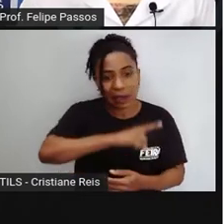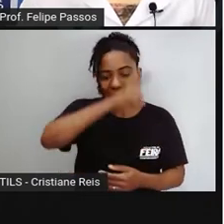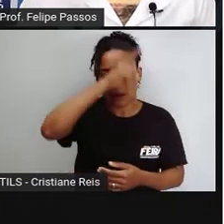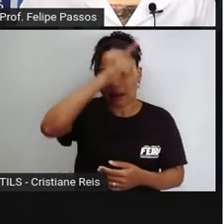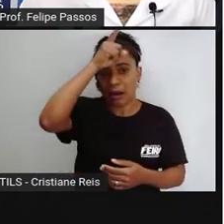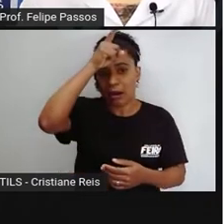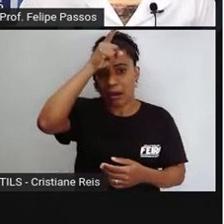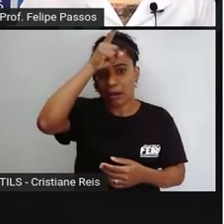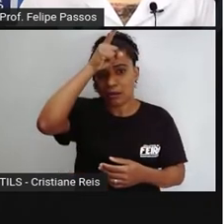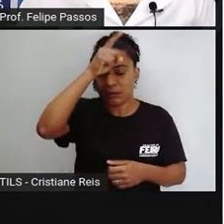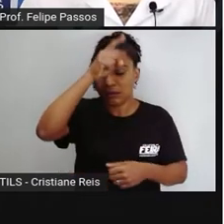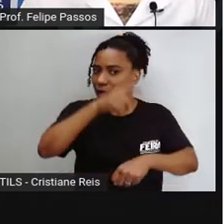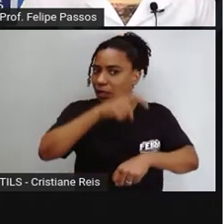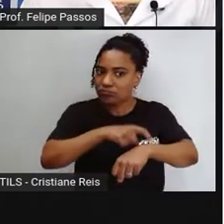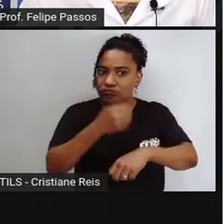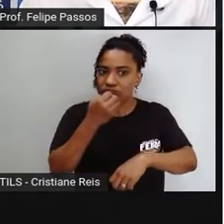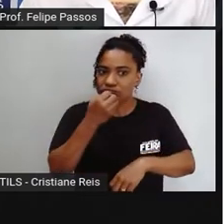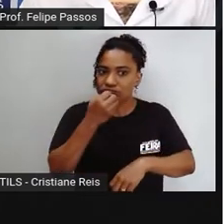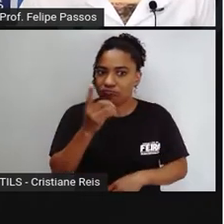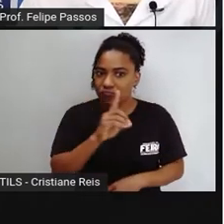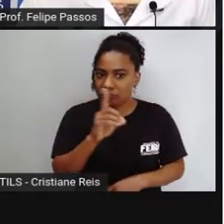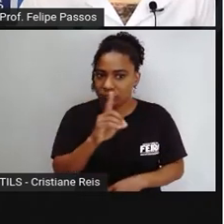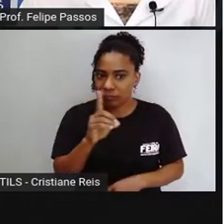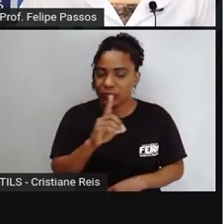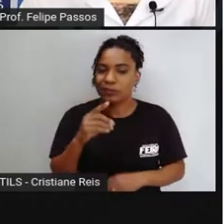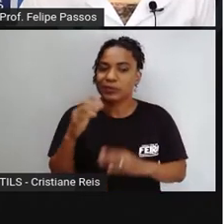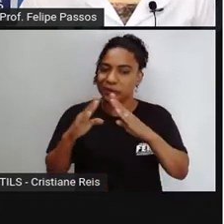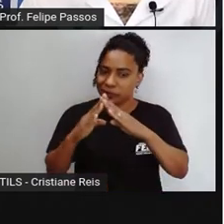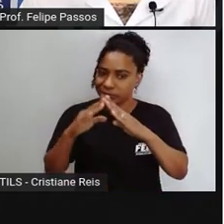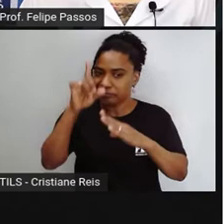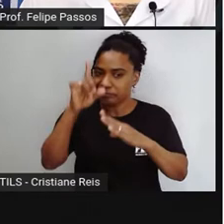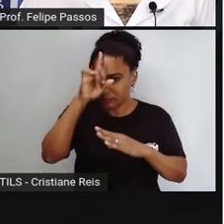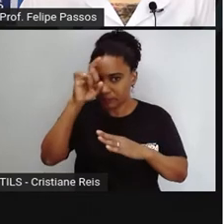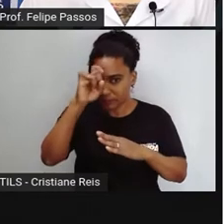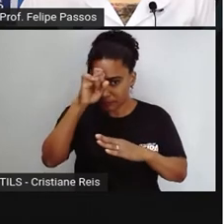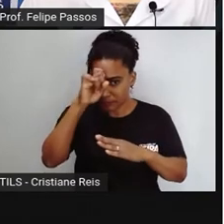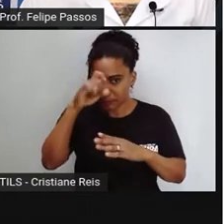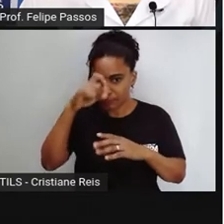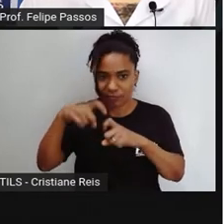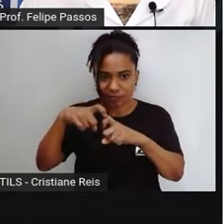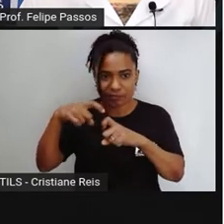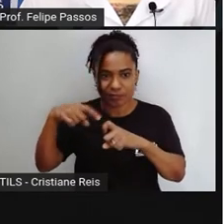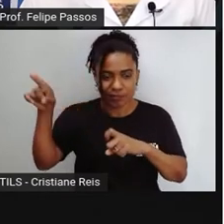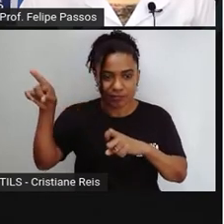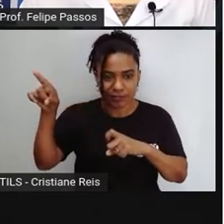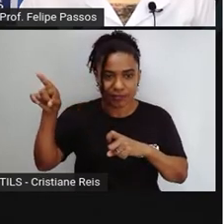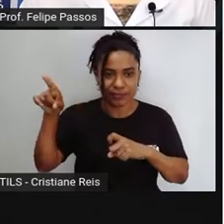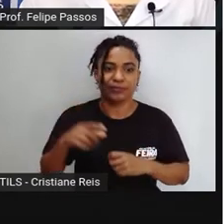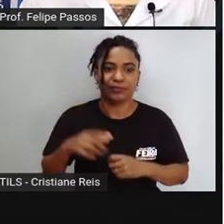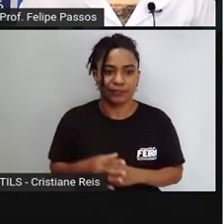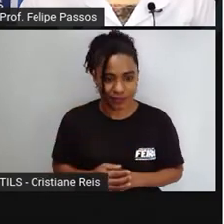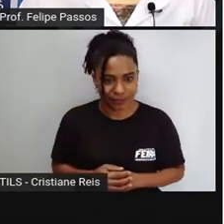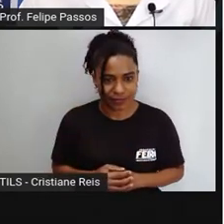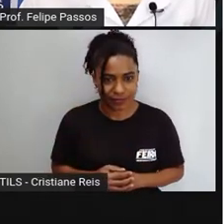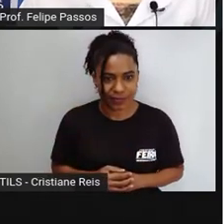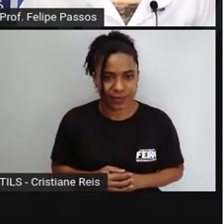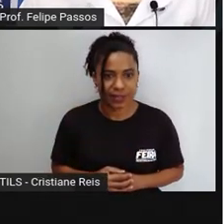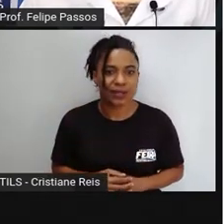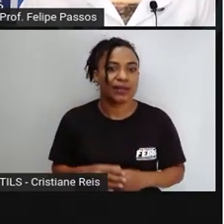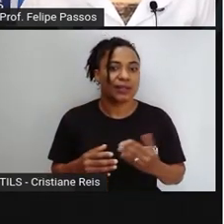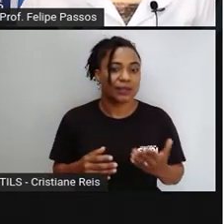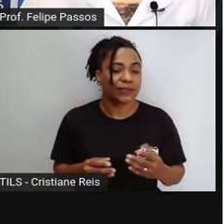especializada, tá? A identificação do animal que causou o acidente é importante para o sucesso do tratamento.